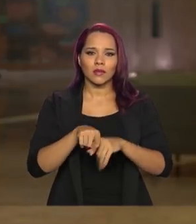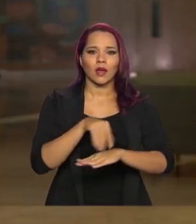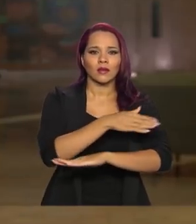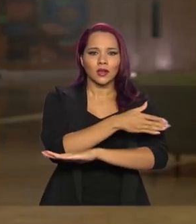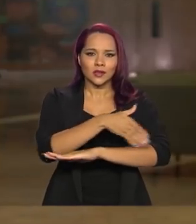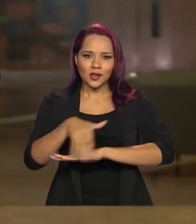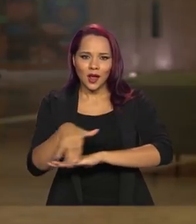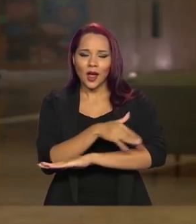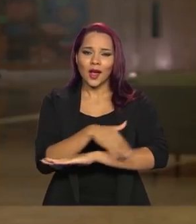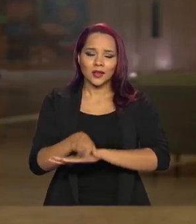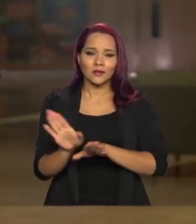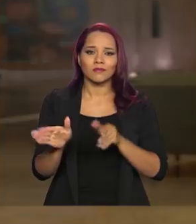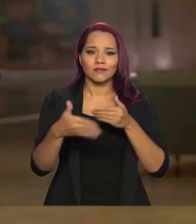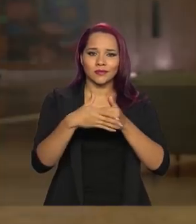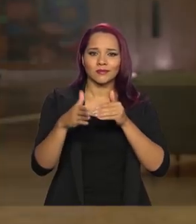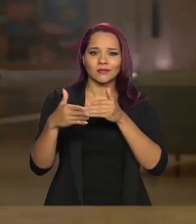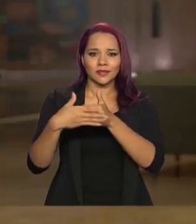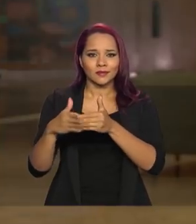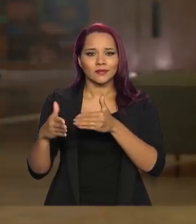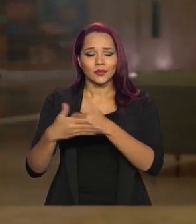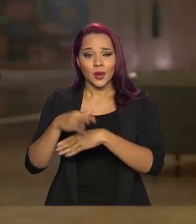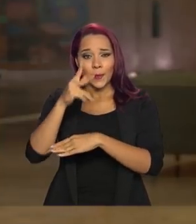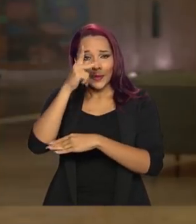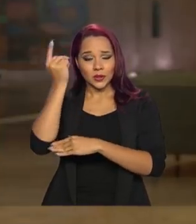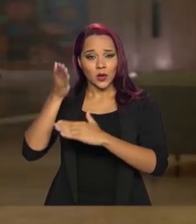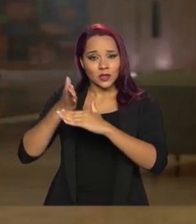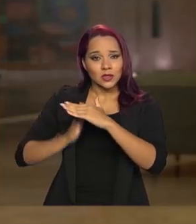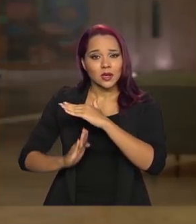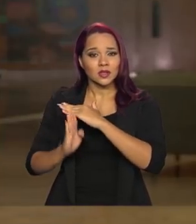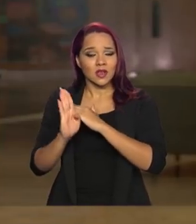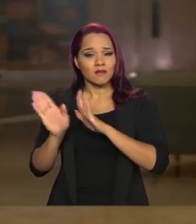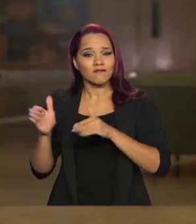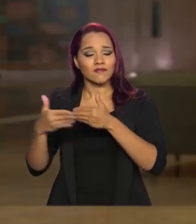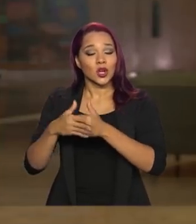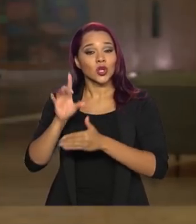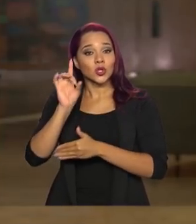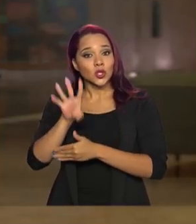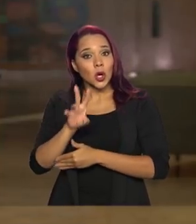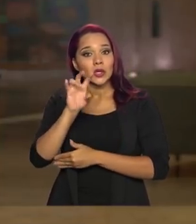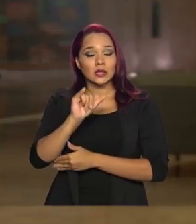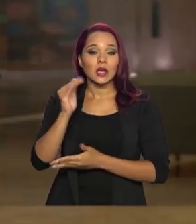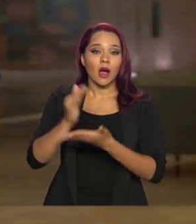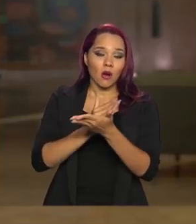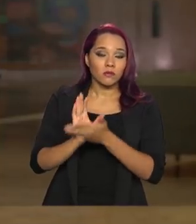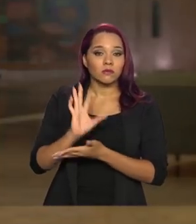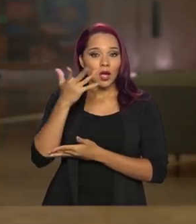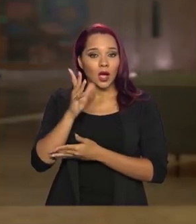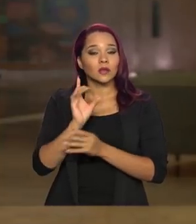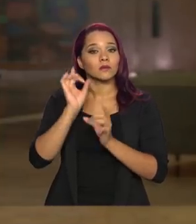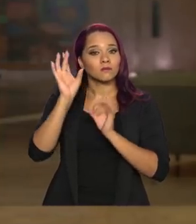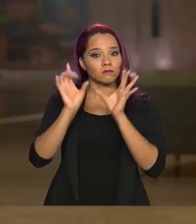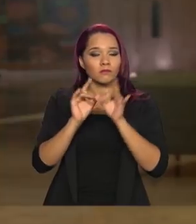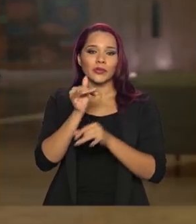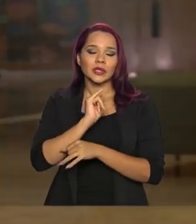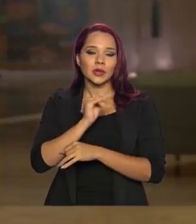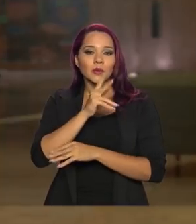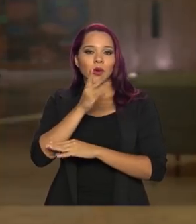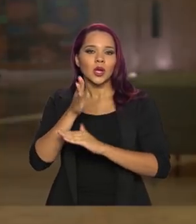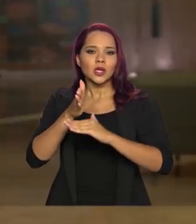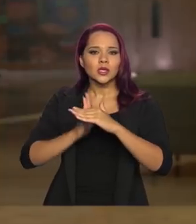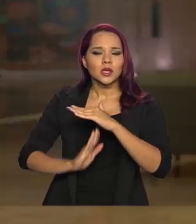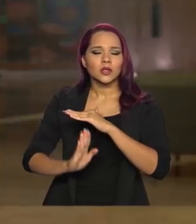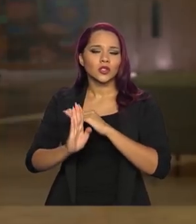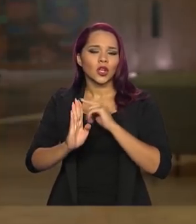fechadas as fronteiras aos estrangeiros, salvo algumas exceções bastante específicas, por exemplo, o estrangeiro